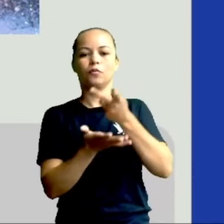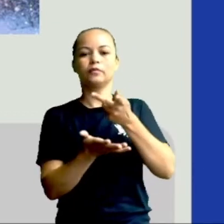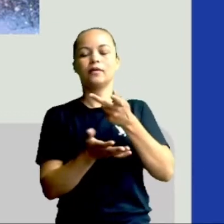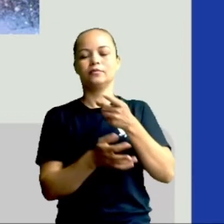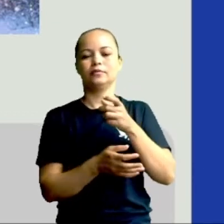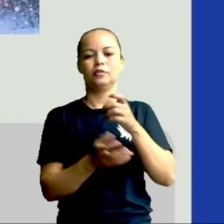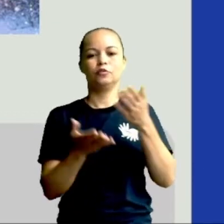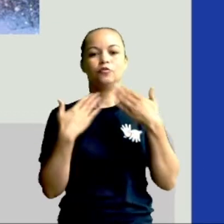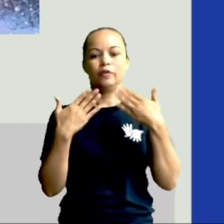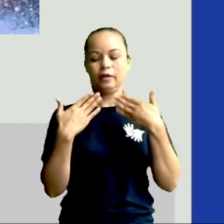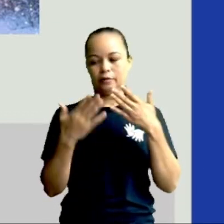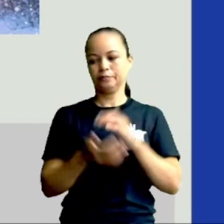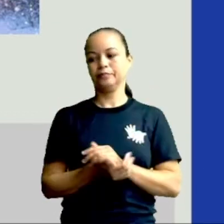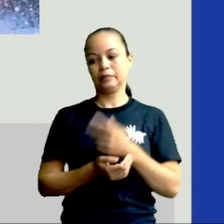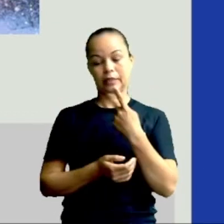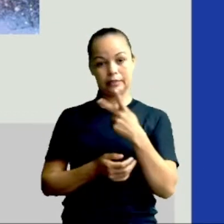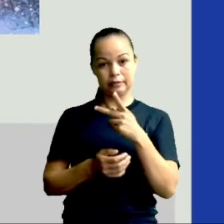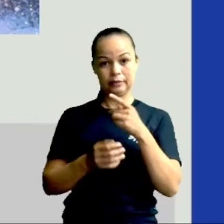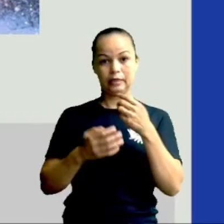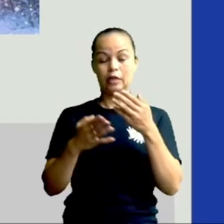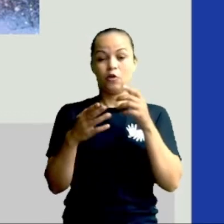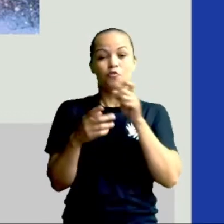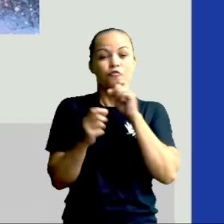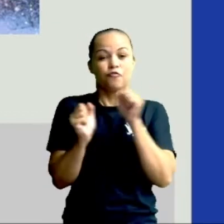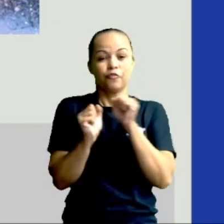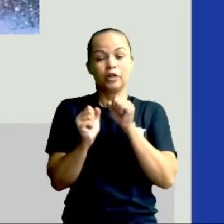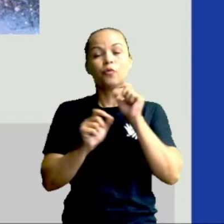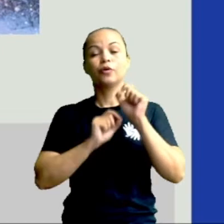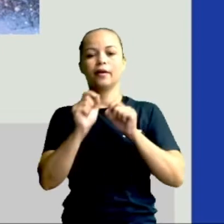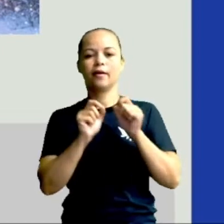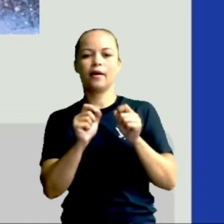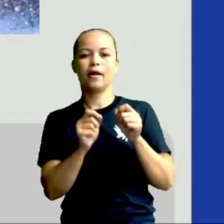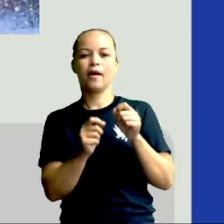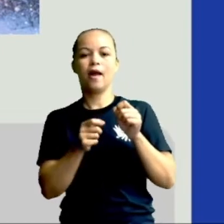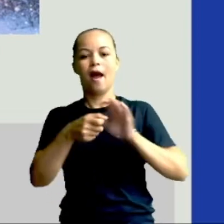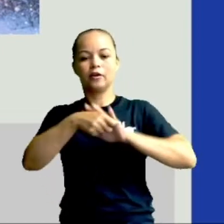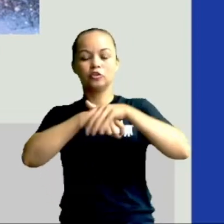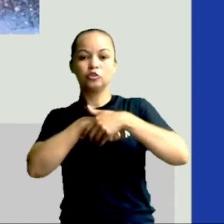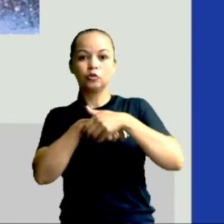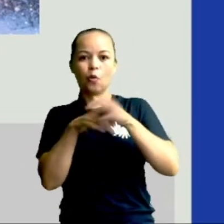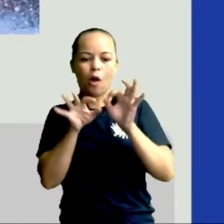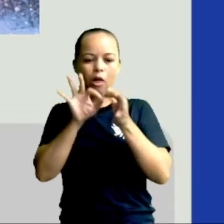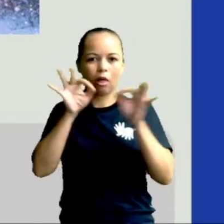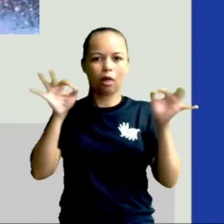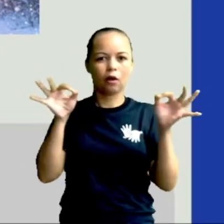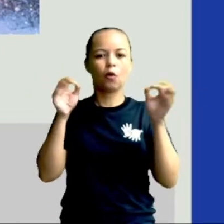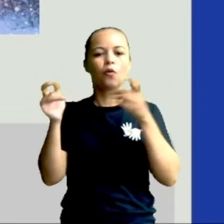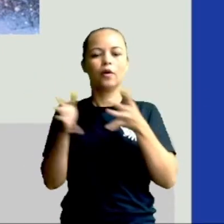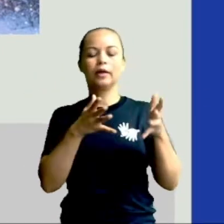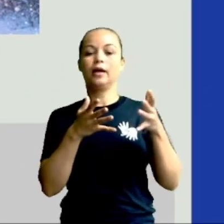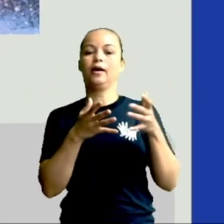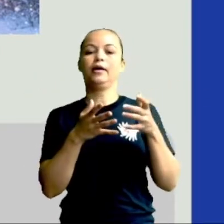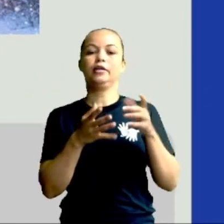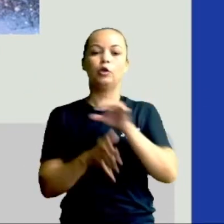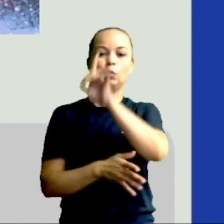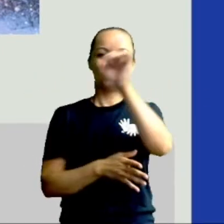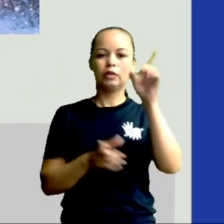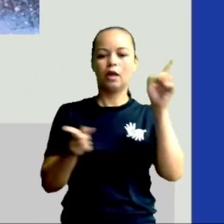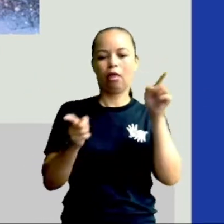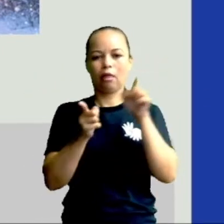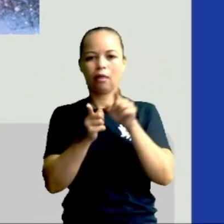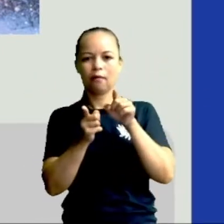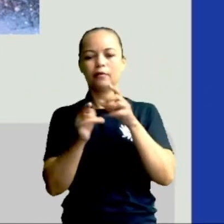As noites são mais longas e os dias são mais curtos. E muitos animais, eles hibernam. O que é hibernação, professor?